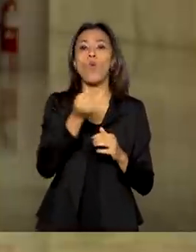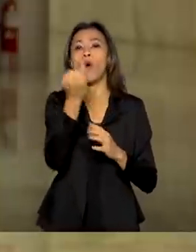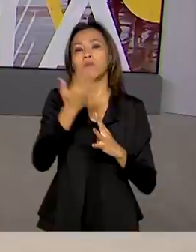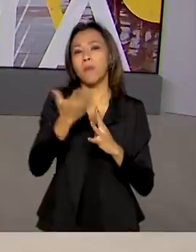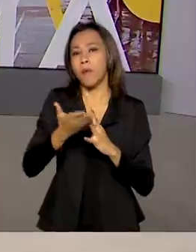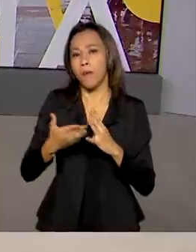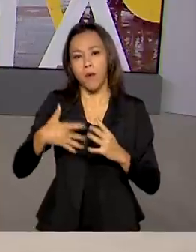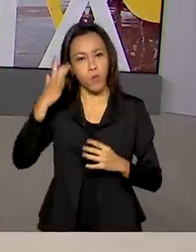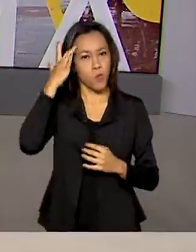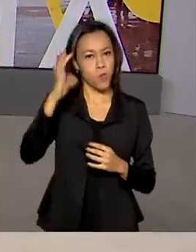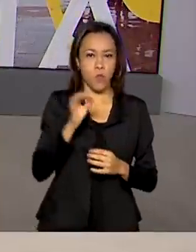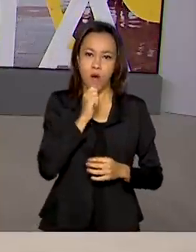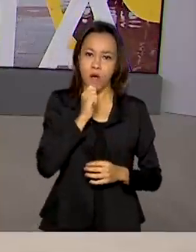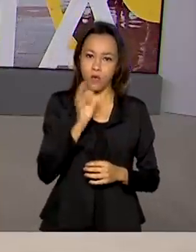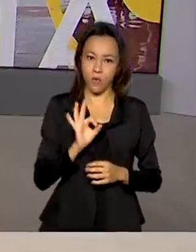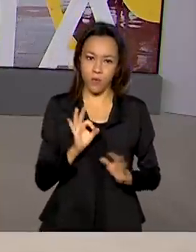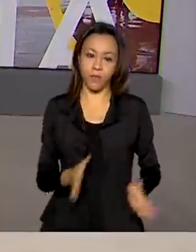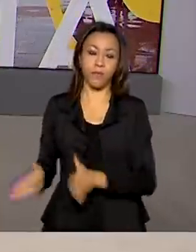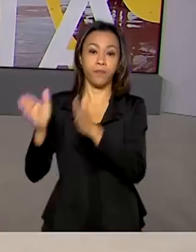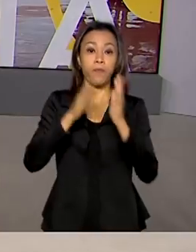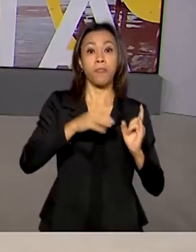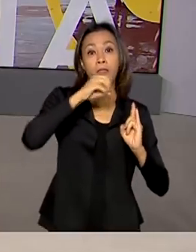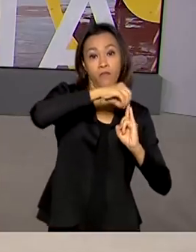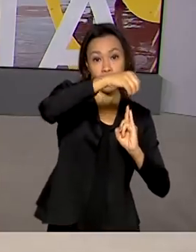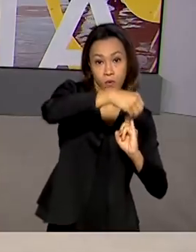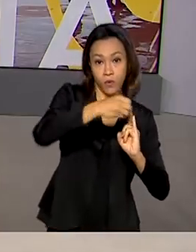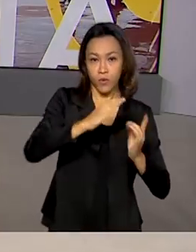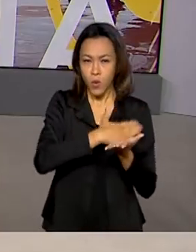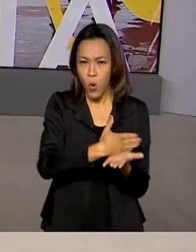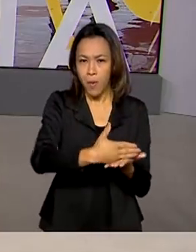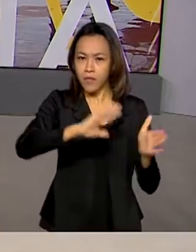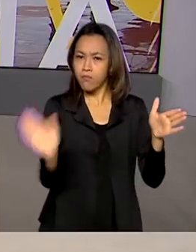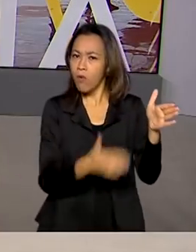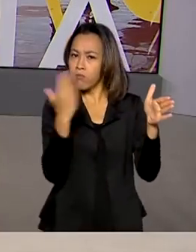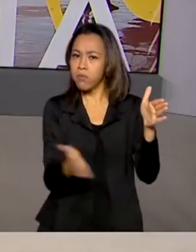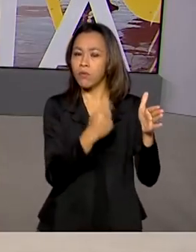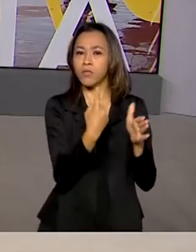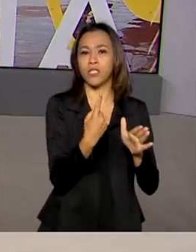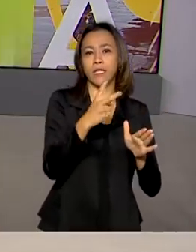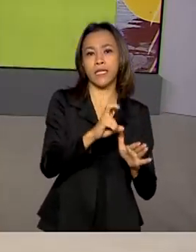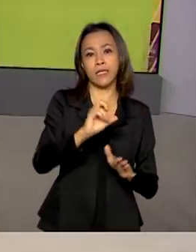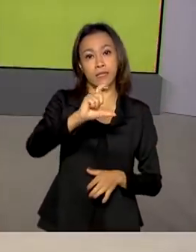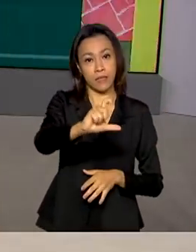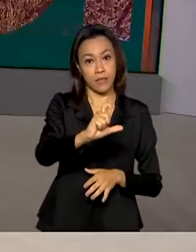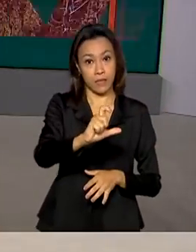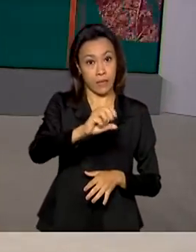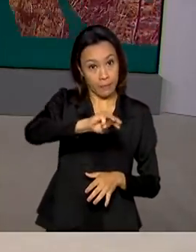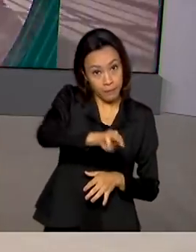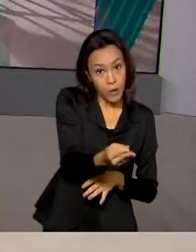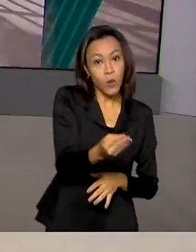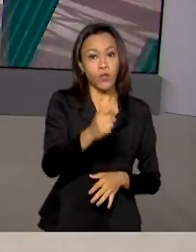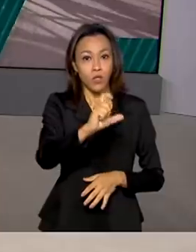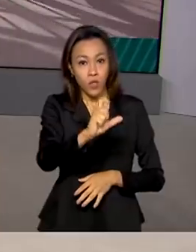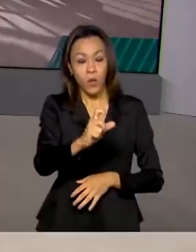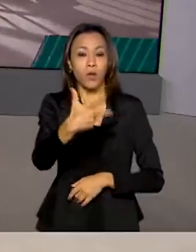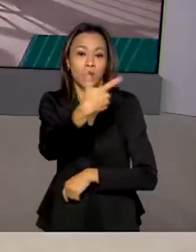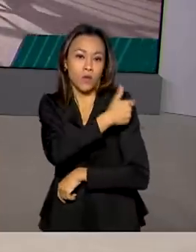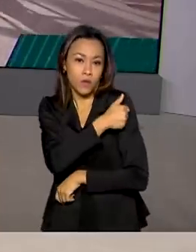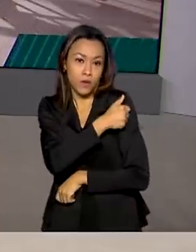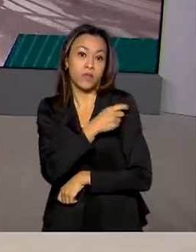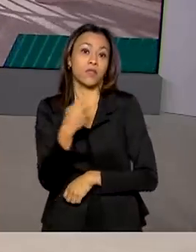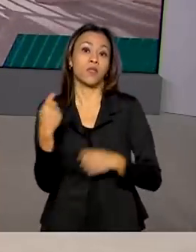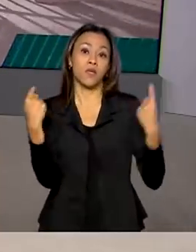serão. E a Fiocruz começa a fabricação de 15 milhões de doses da vacina AstraZeneca contra a Covid